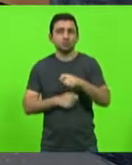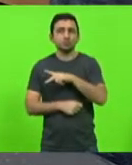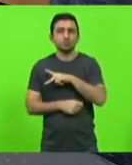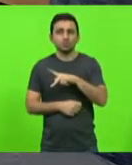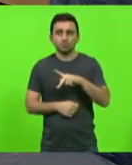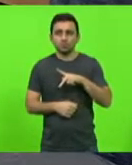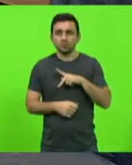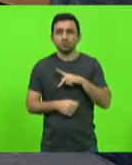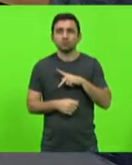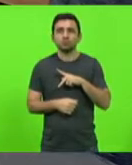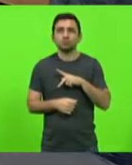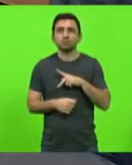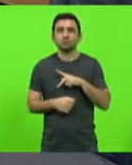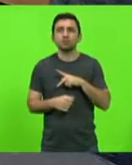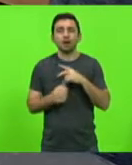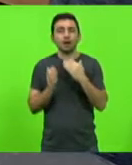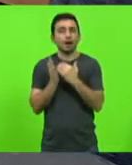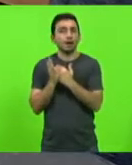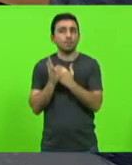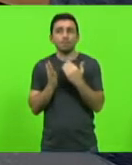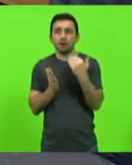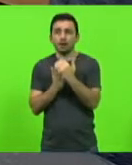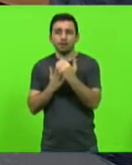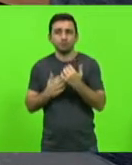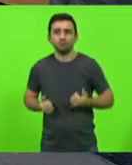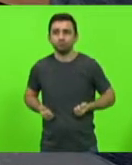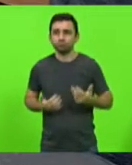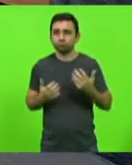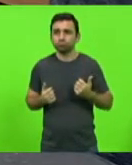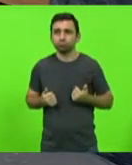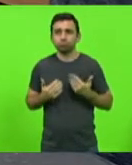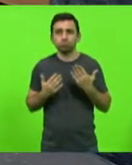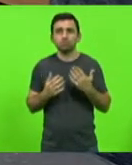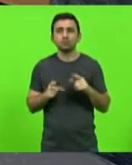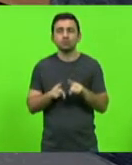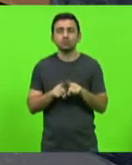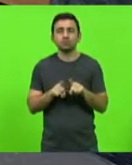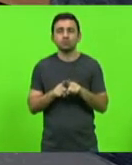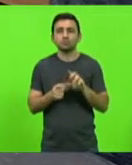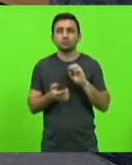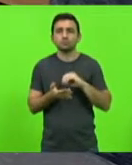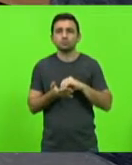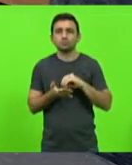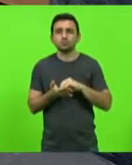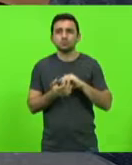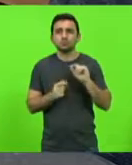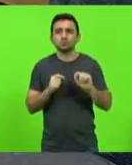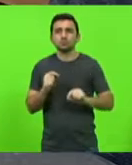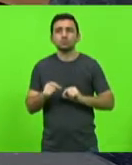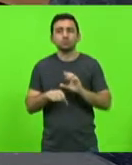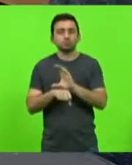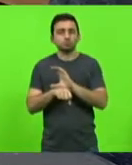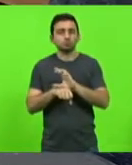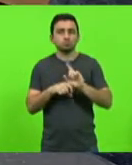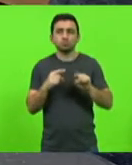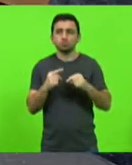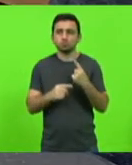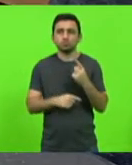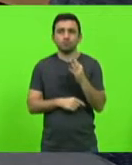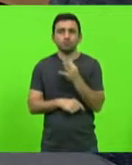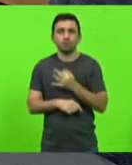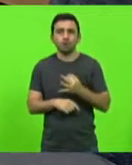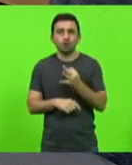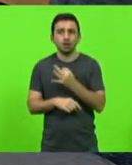promovendo significativo aumento de despesas. Padece também de inconstitucionalidade formal por